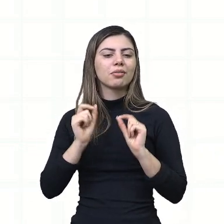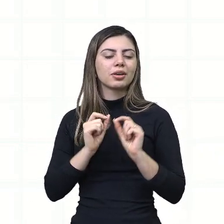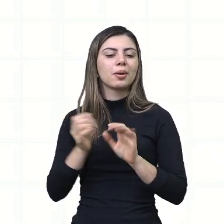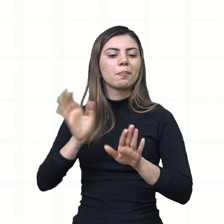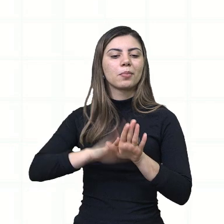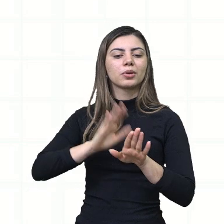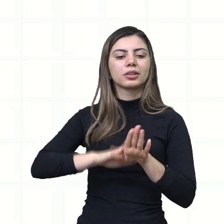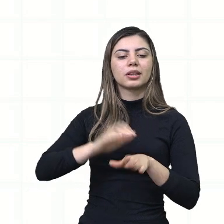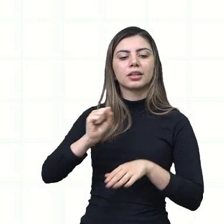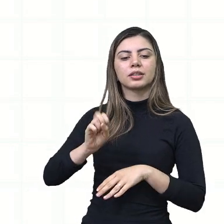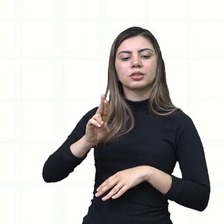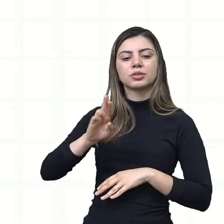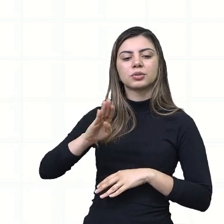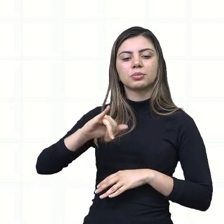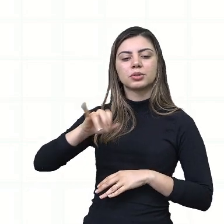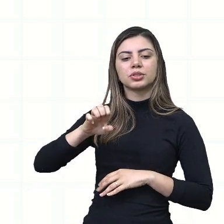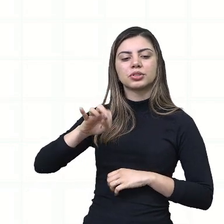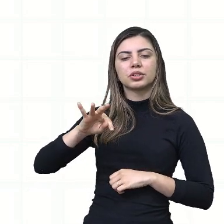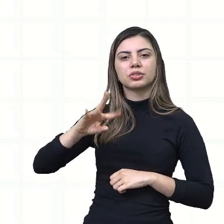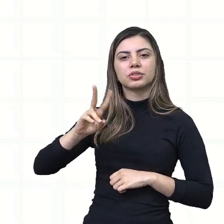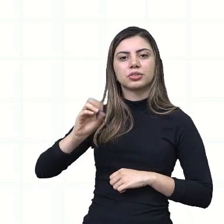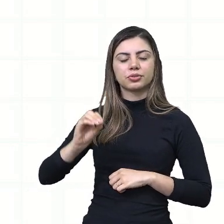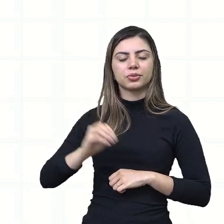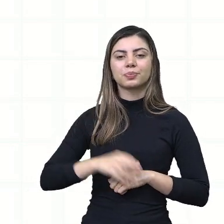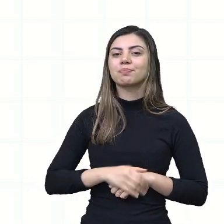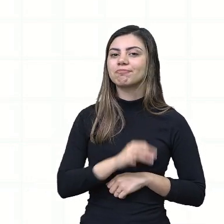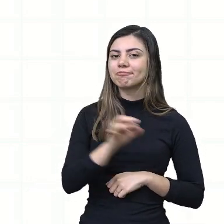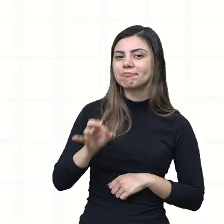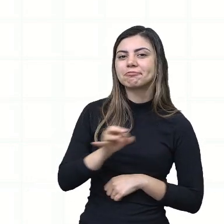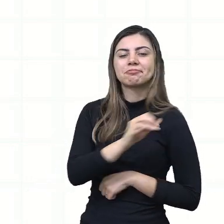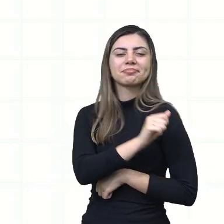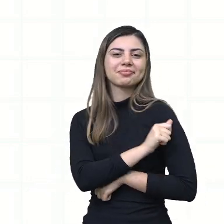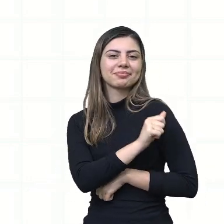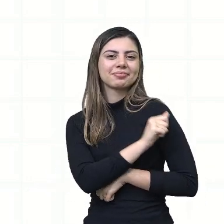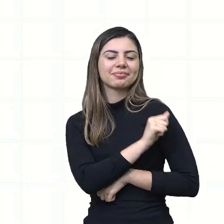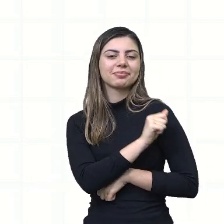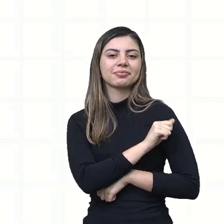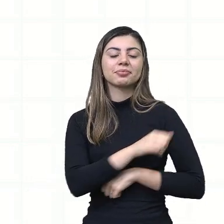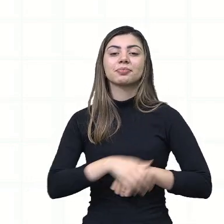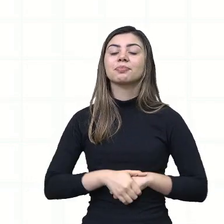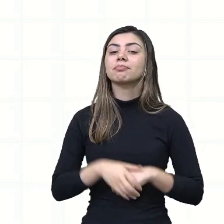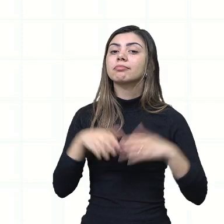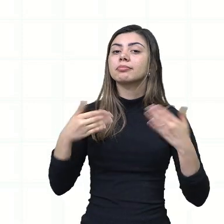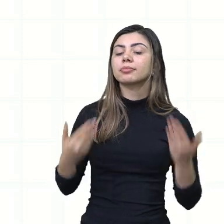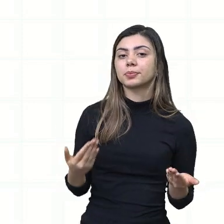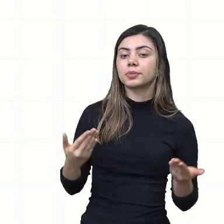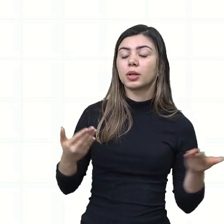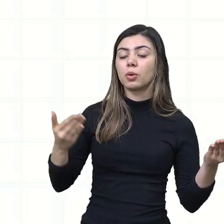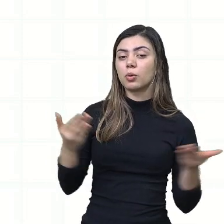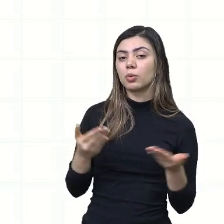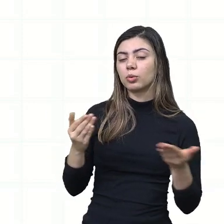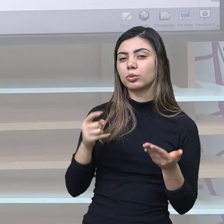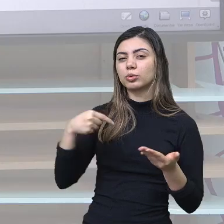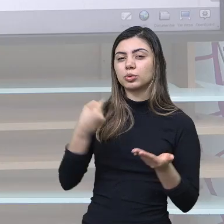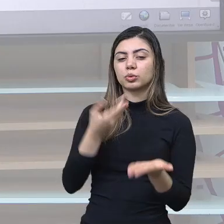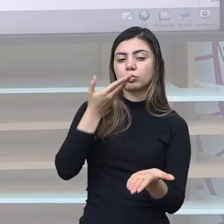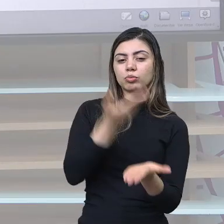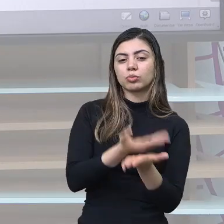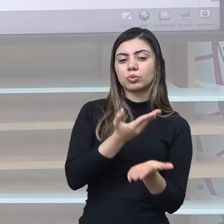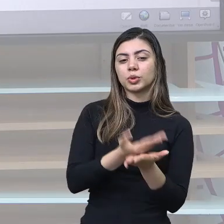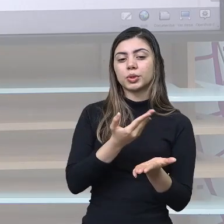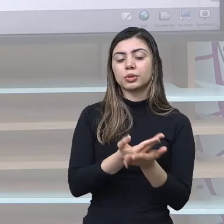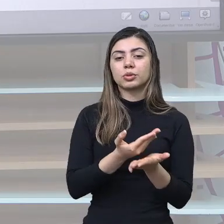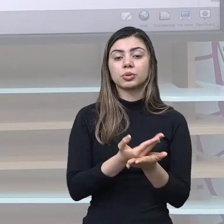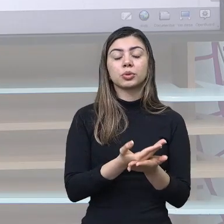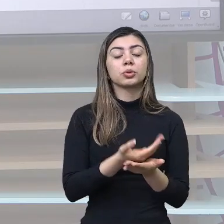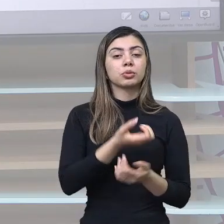subjetivo, certo? Turmas! Então, hoje, trabalhamos aí na